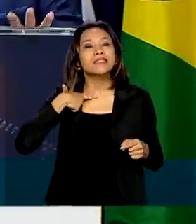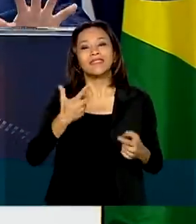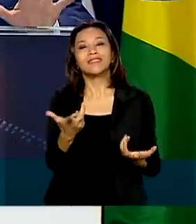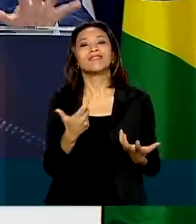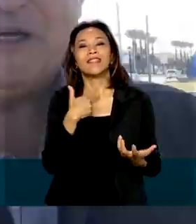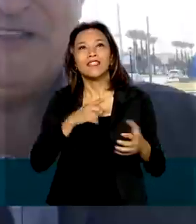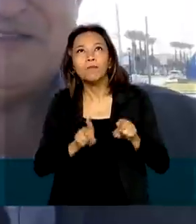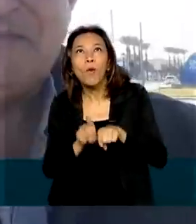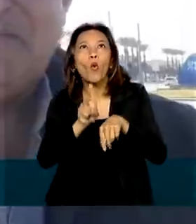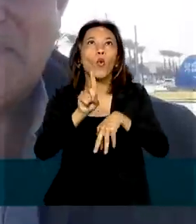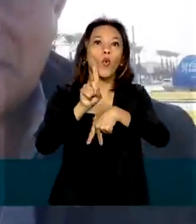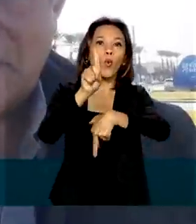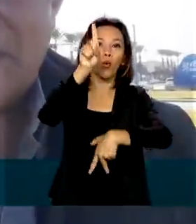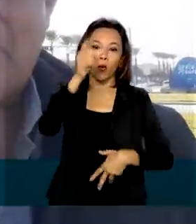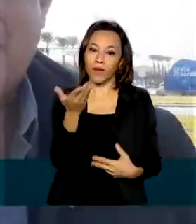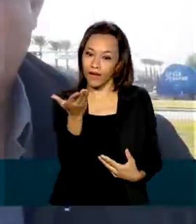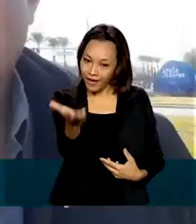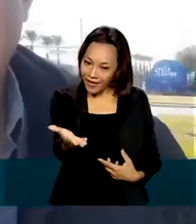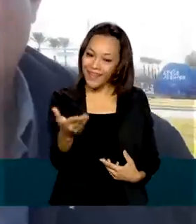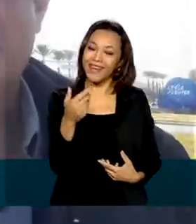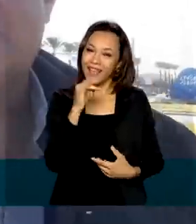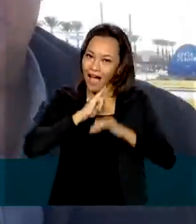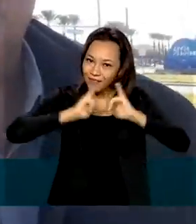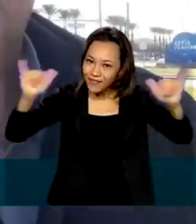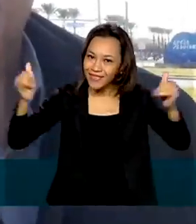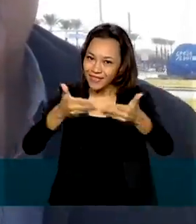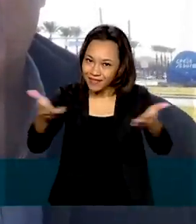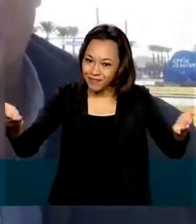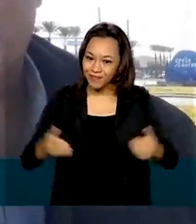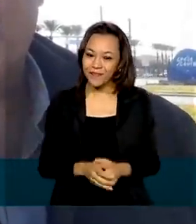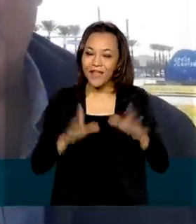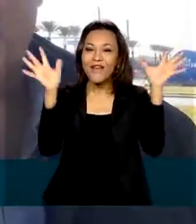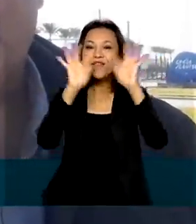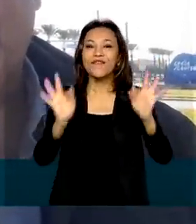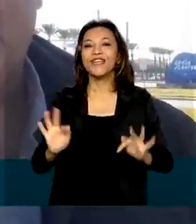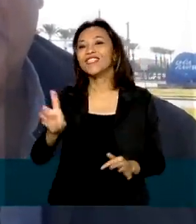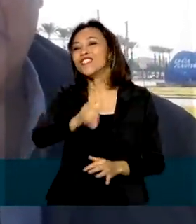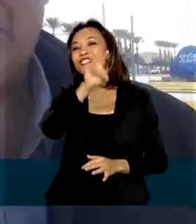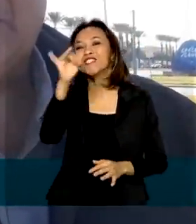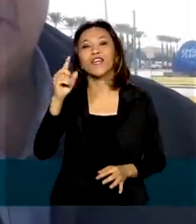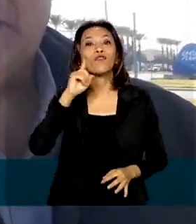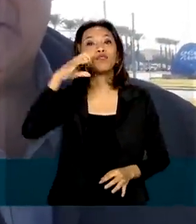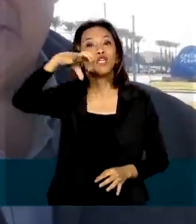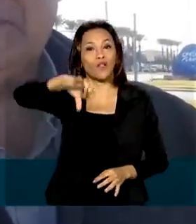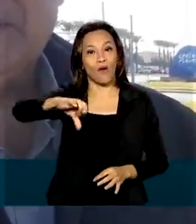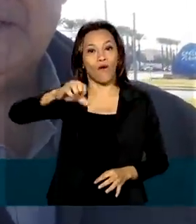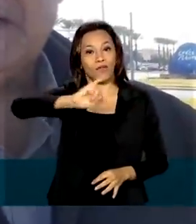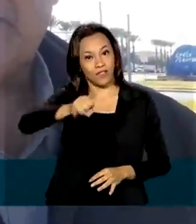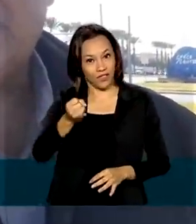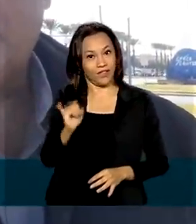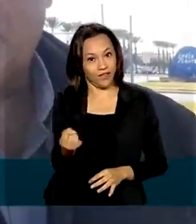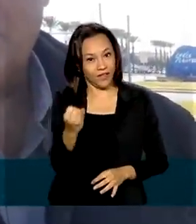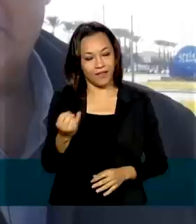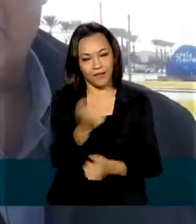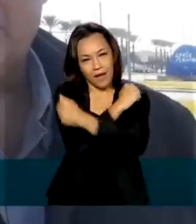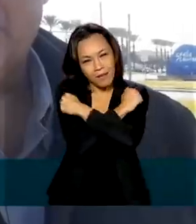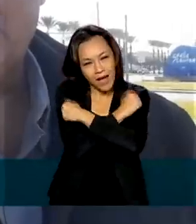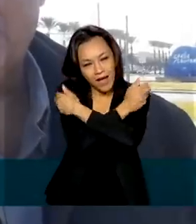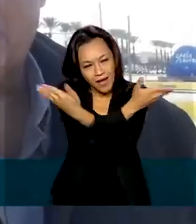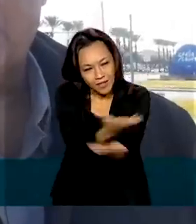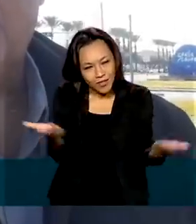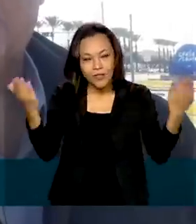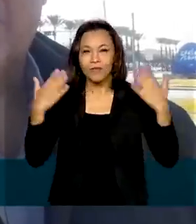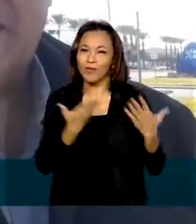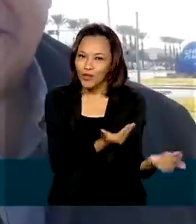espaço, o astronauta deixa o recado. Feliz dia do astronauta, dia 9 de janeiro. Um grande abraço para os jovens que estão